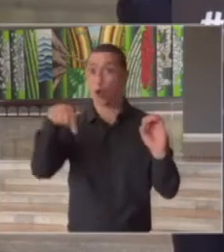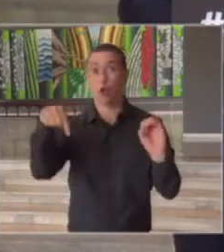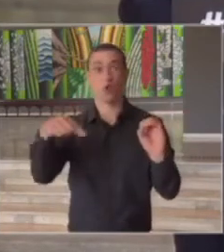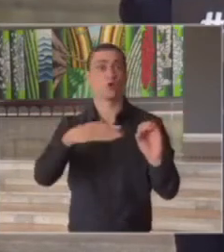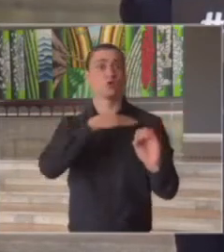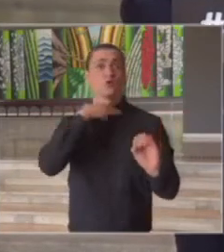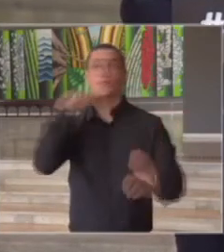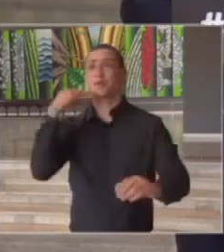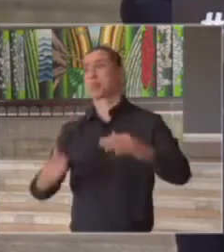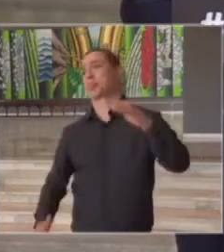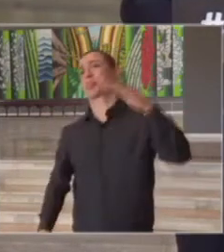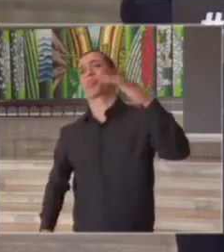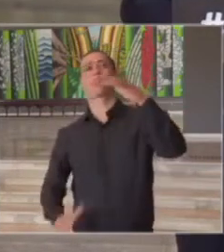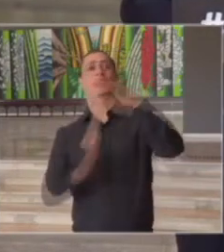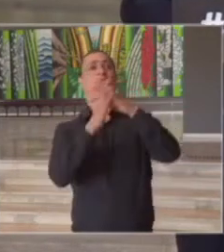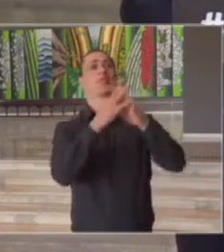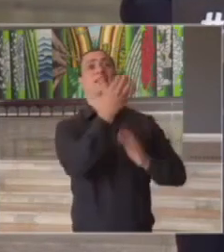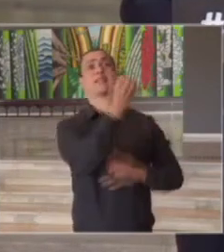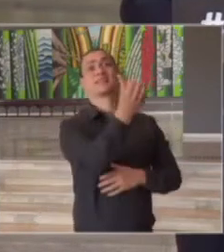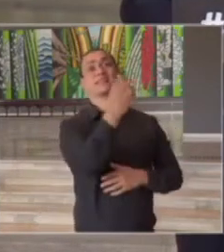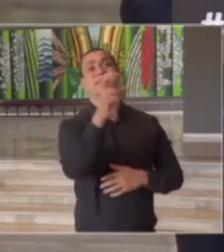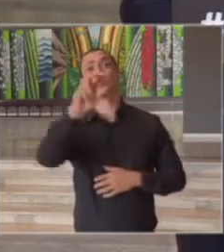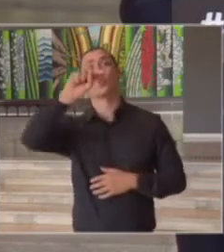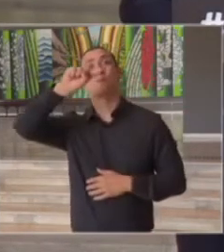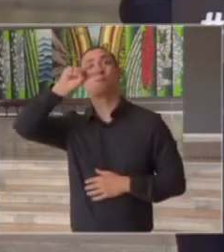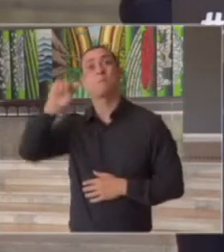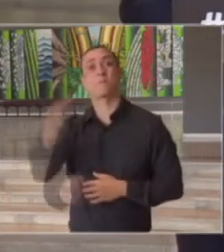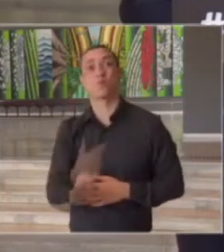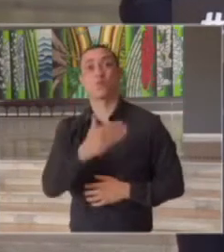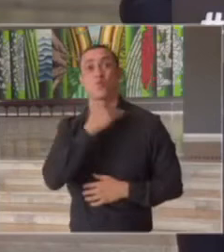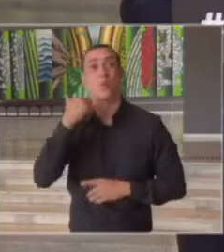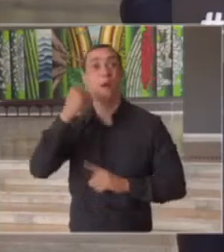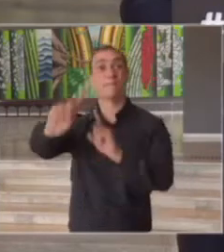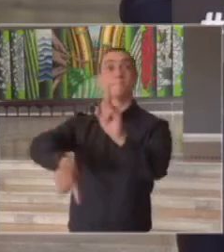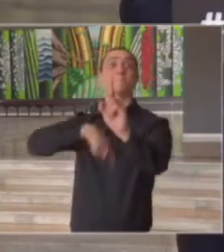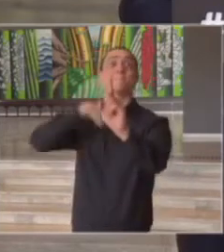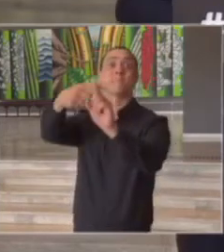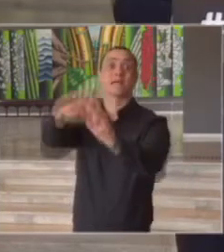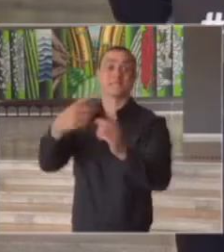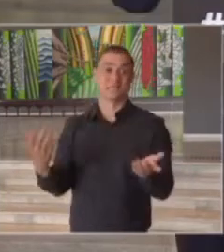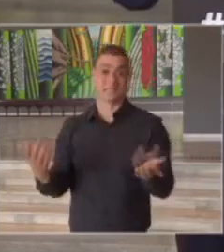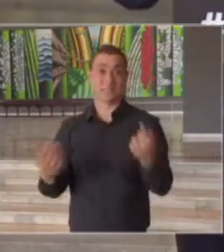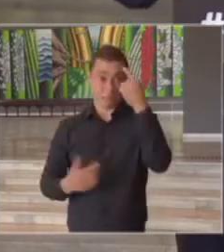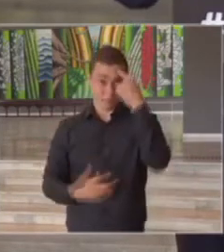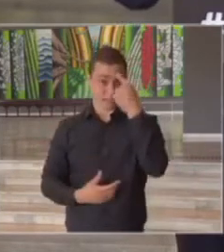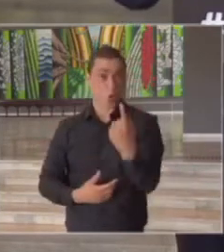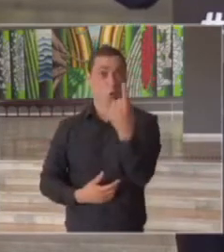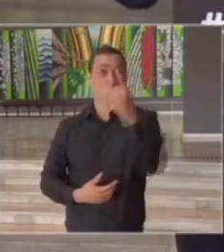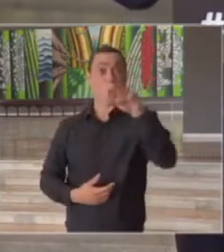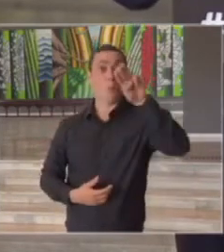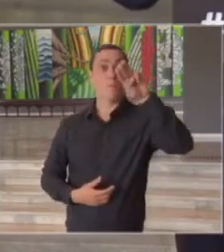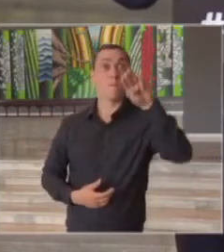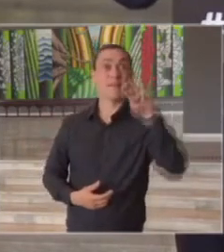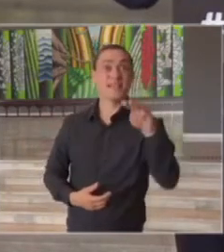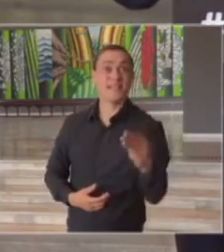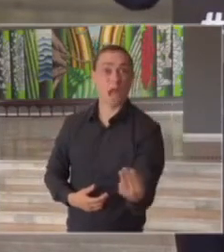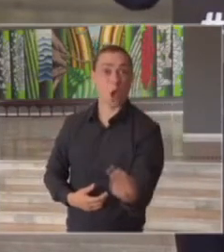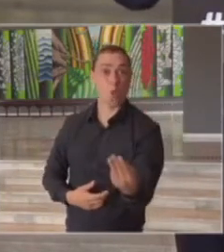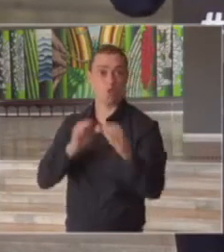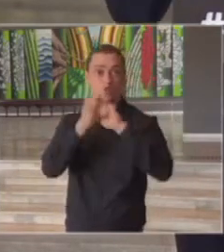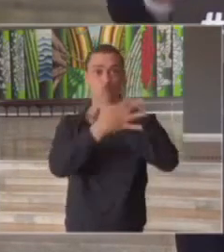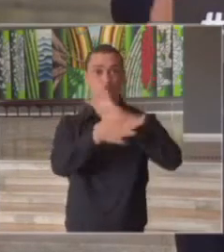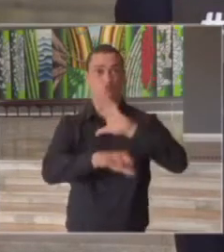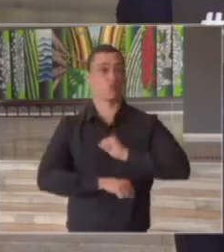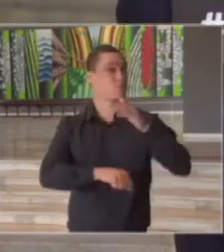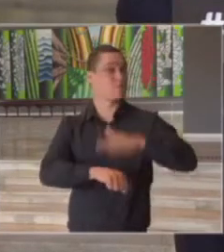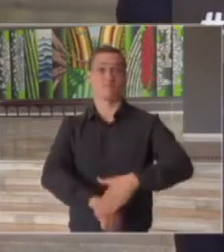falando de mais de 65 mil mortes a mais e mais de um milhão de casos a mais